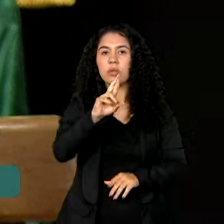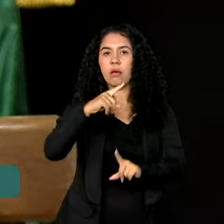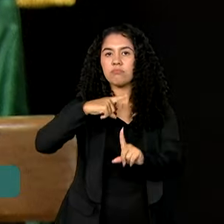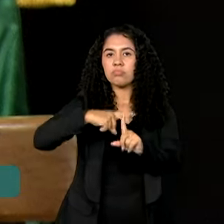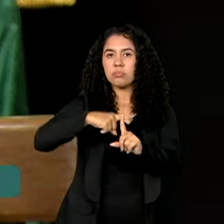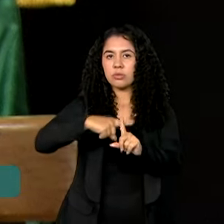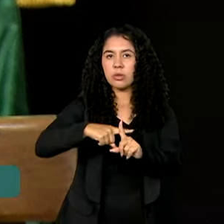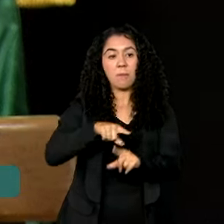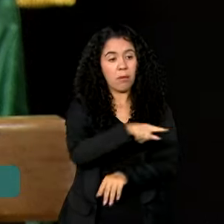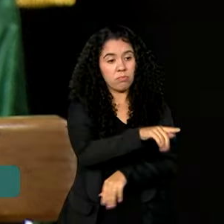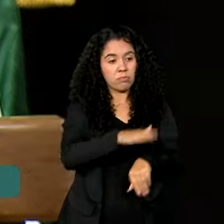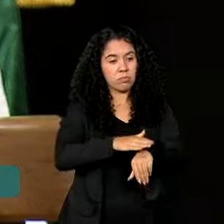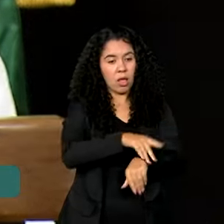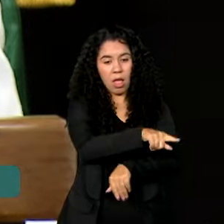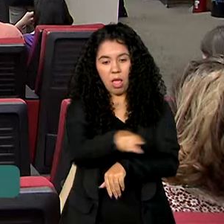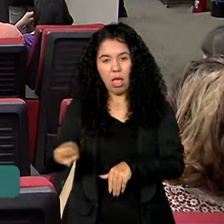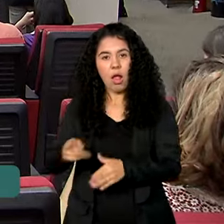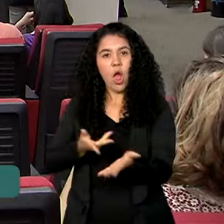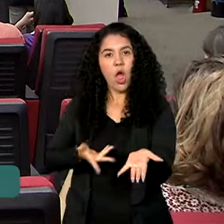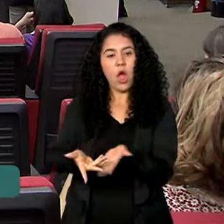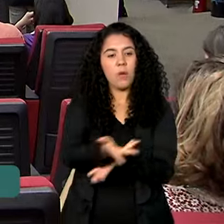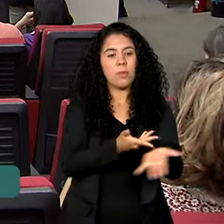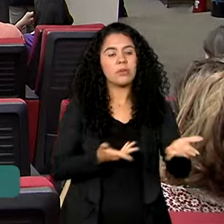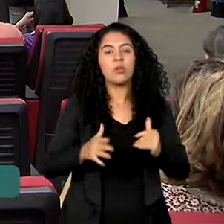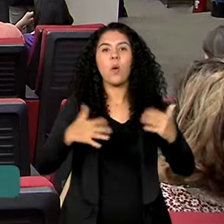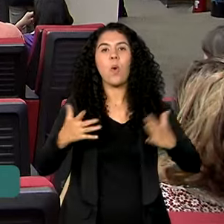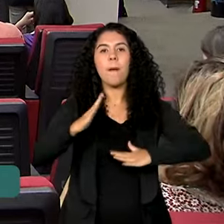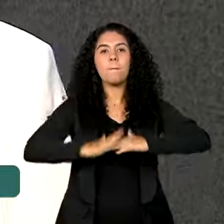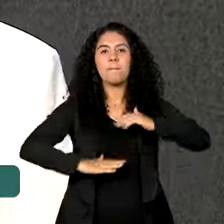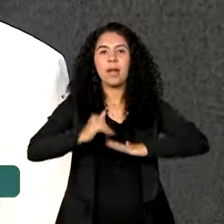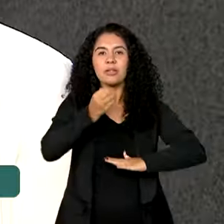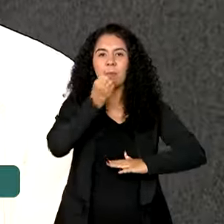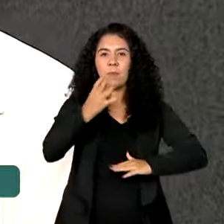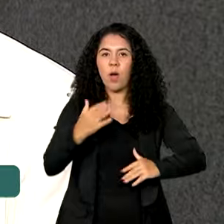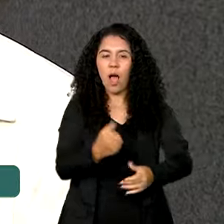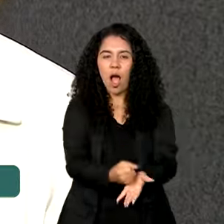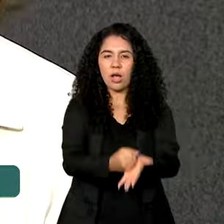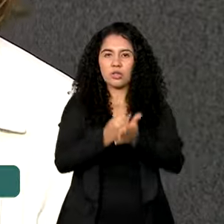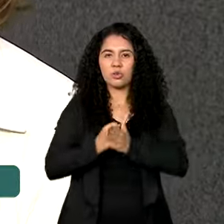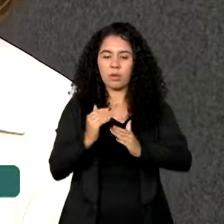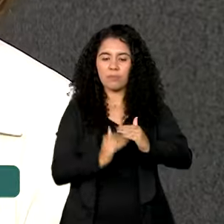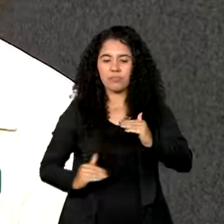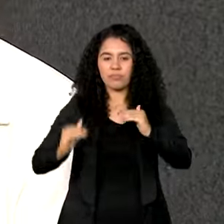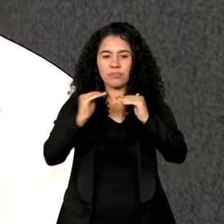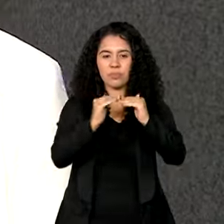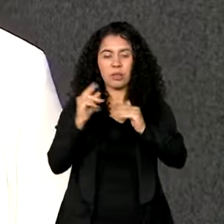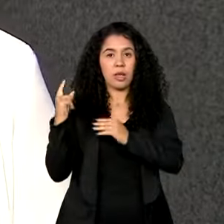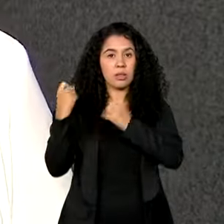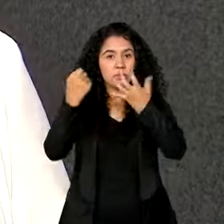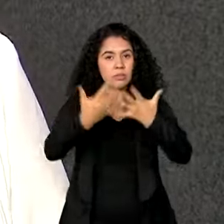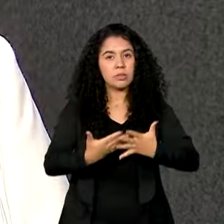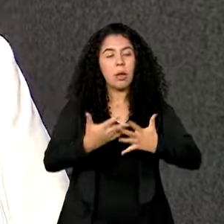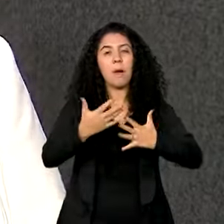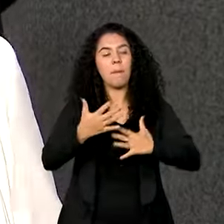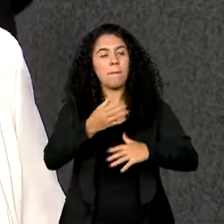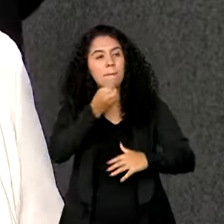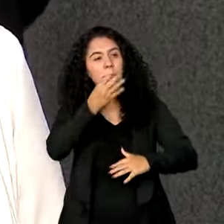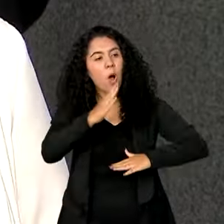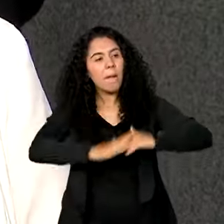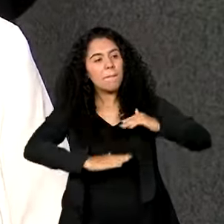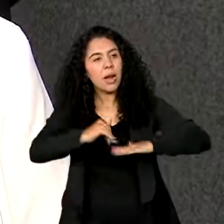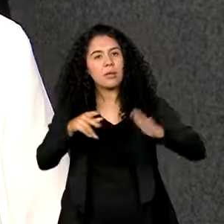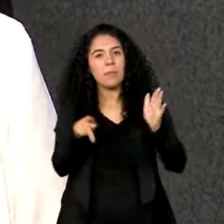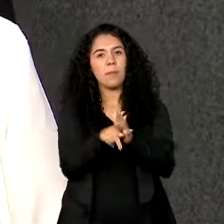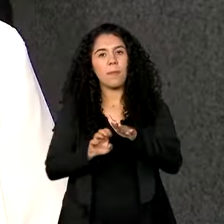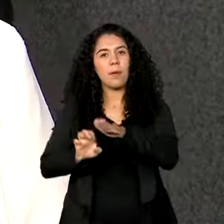elas compartilhem quais práticas ajudam nessa equidade. Uma discussão sobre as boas práticas, como é que as empresas estão